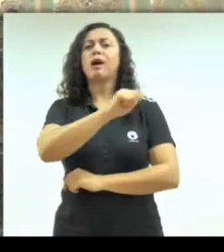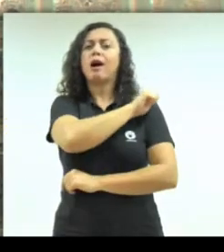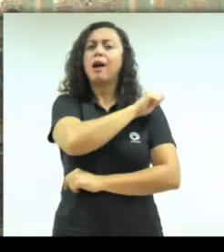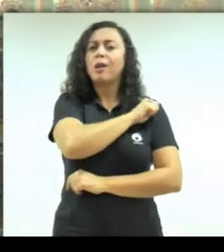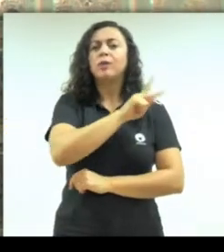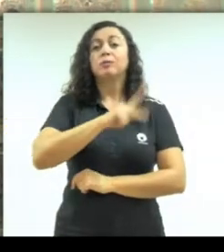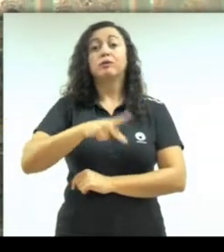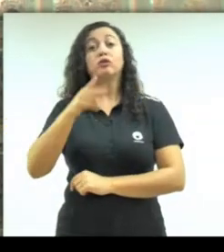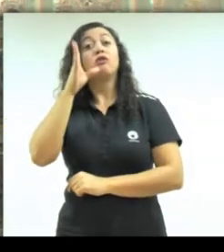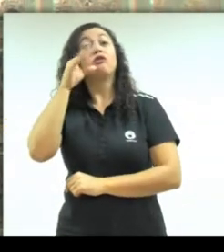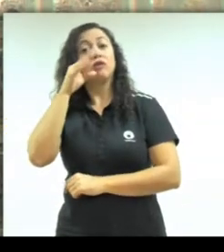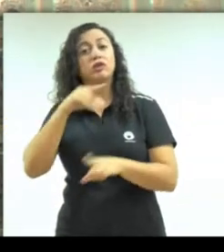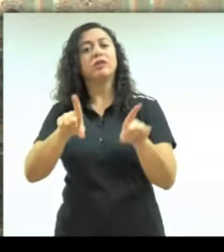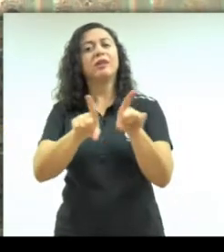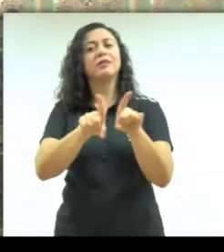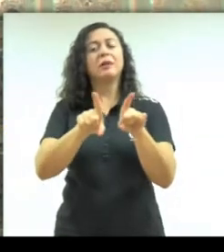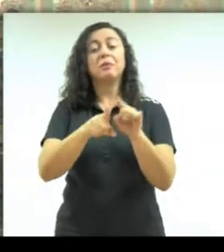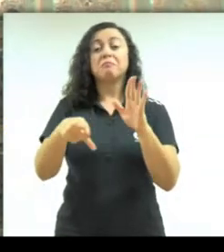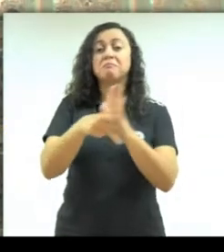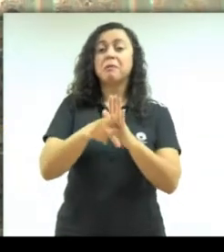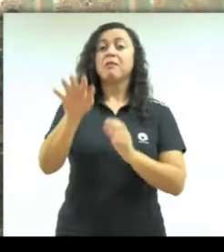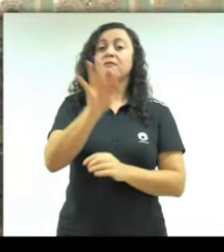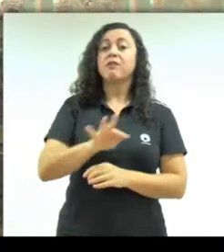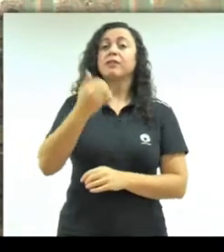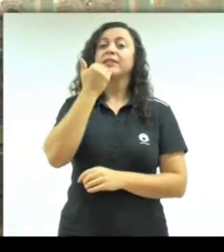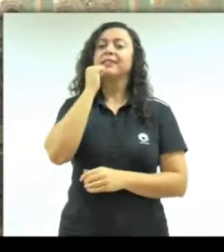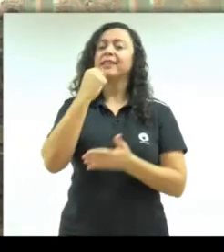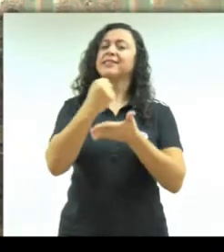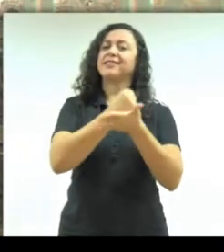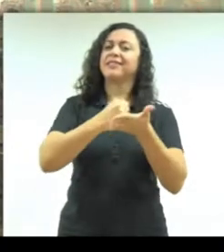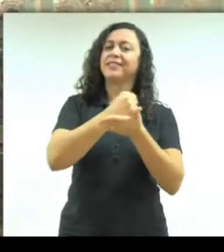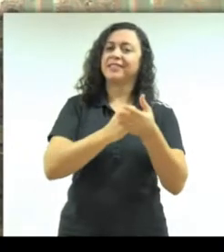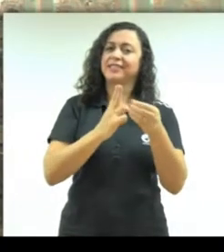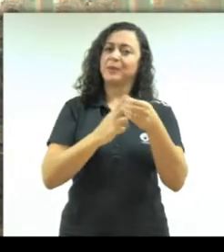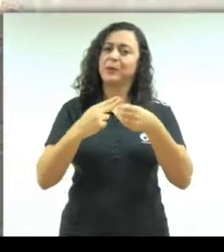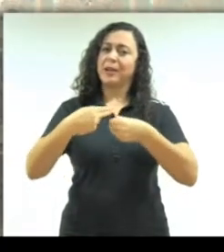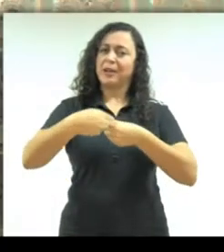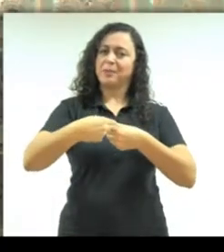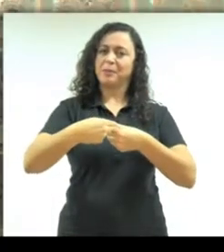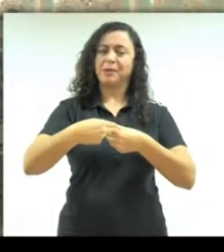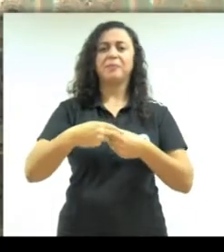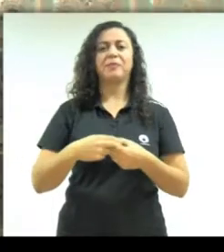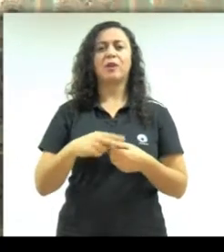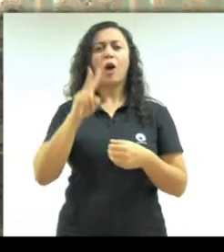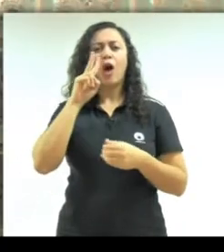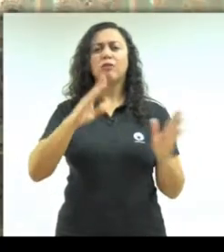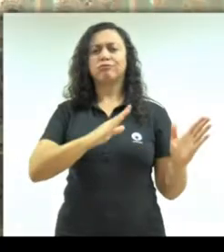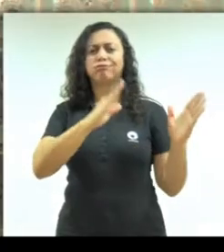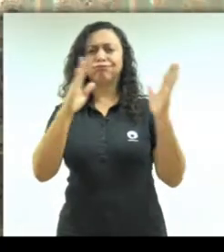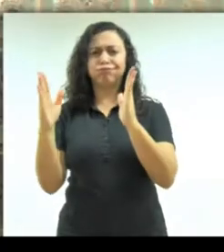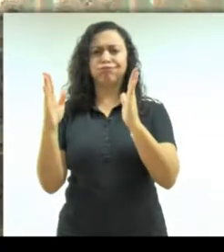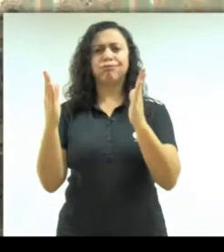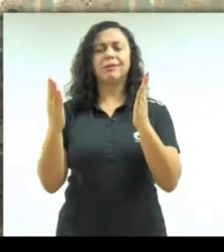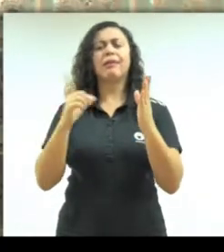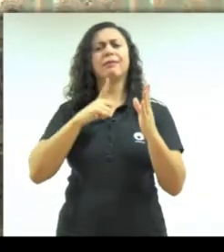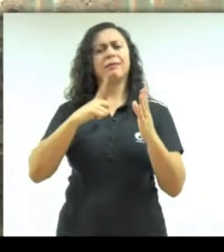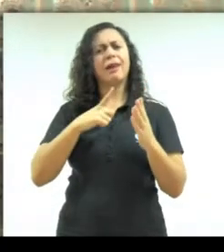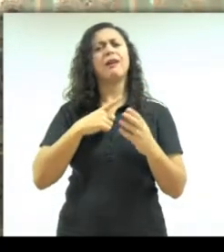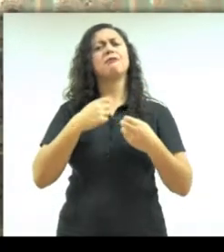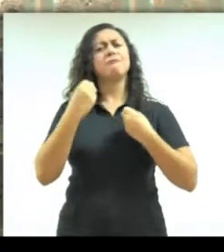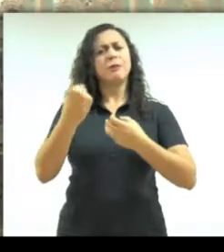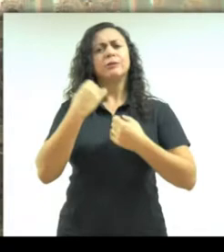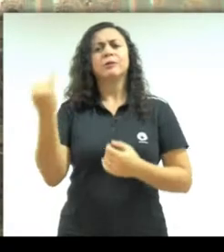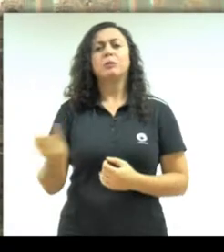alunos e funcionários da Faculdade de Ciências Farmacêuticas da Unicamp. Acompanhe o vídeo, tem informações muito